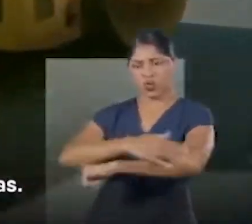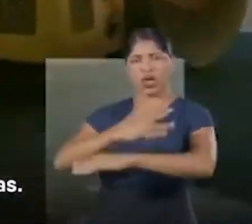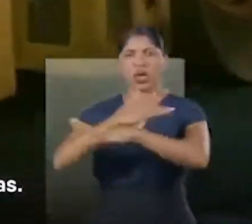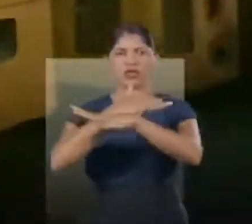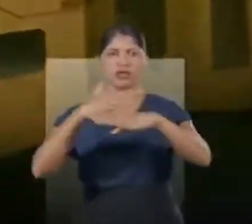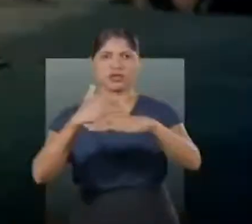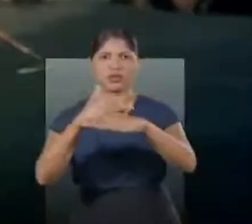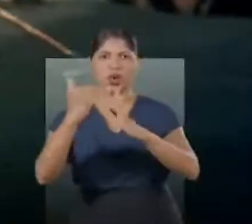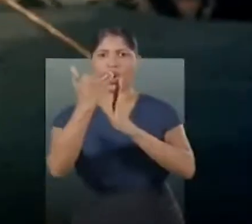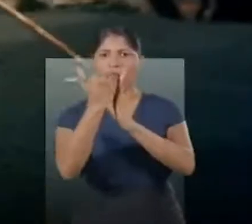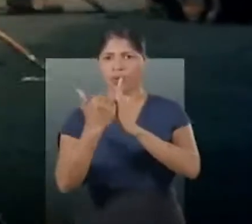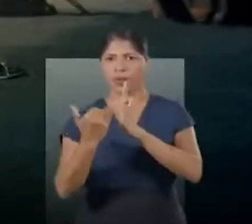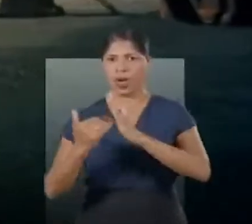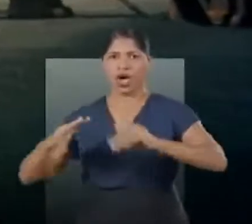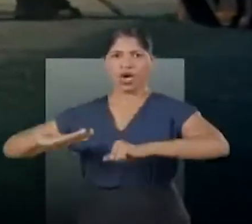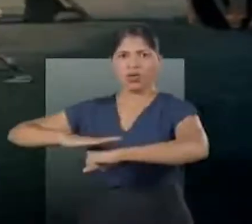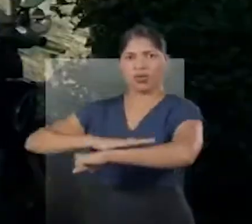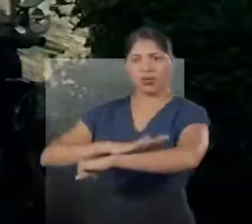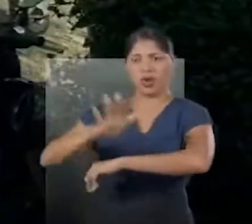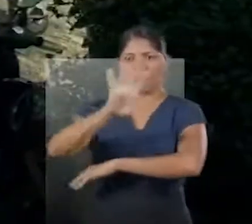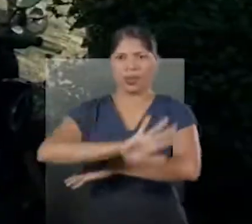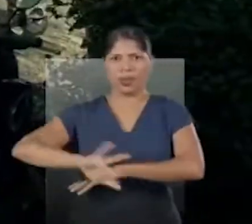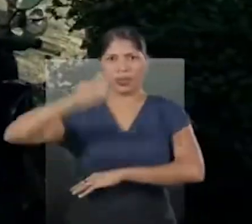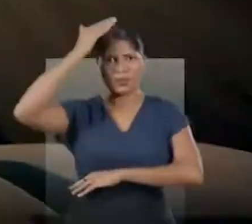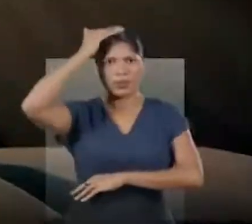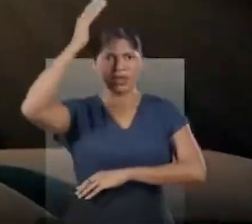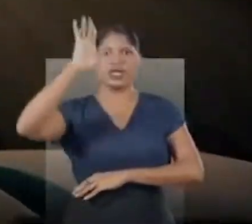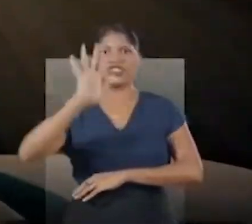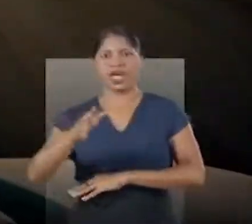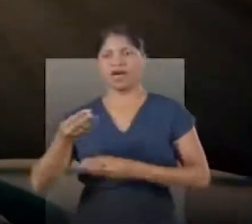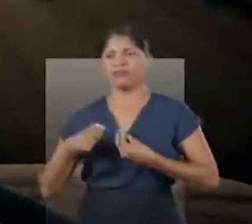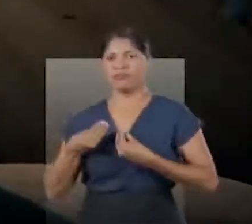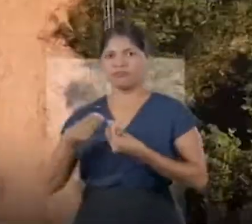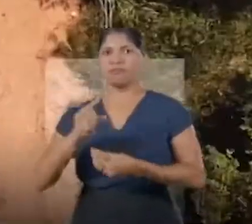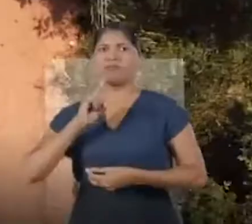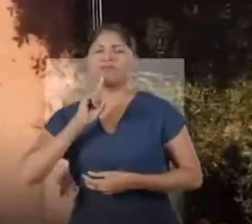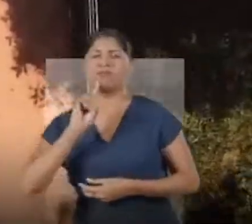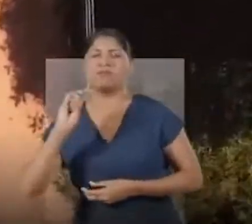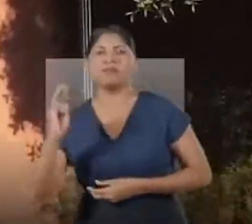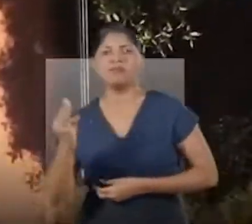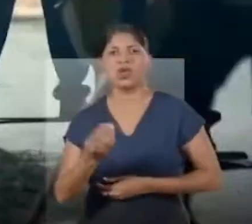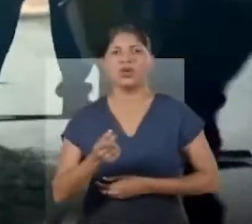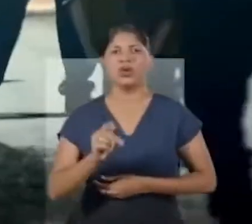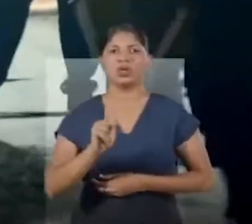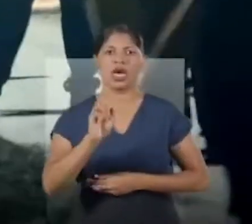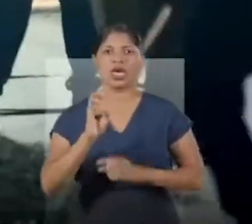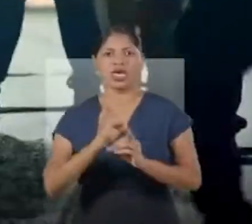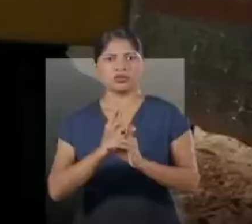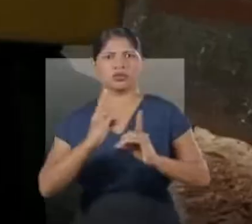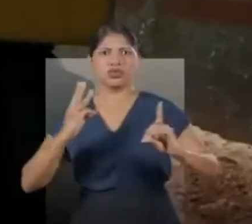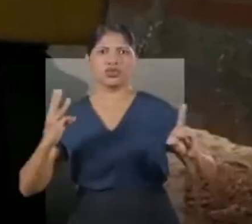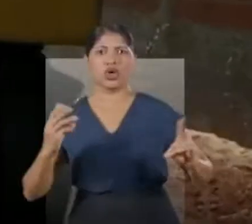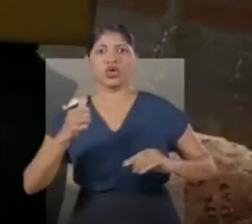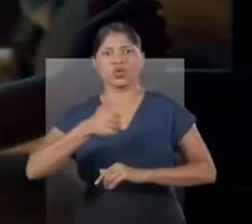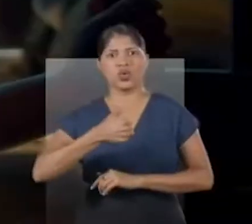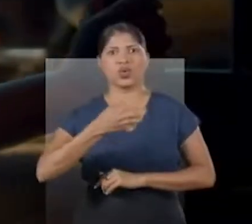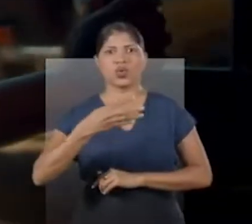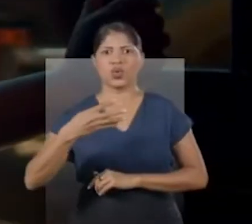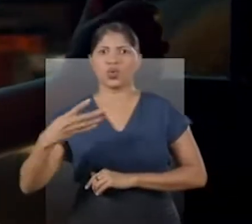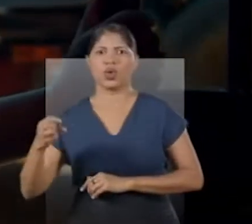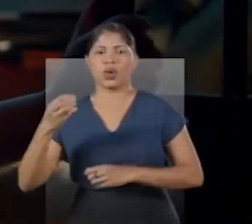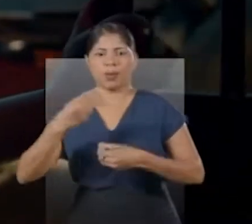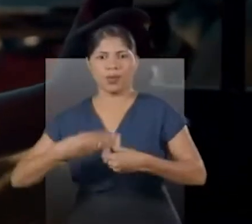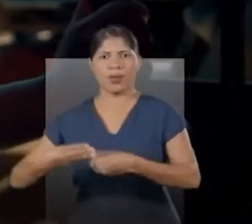urbanas. Com o programa Asfalto por Todo-Pará, já asfaltamos mais de mil quilômetros de ruas em todos os